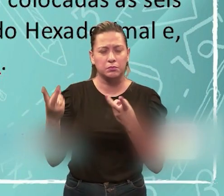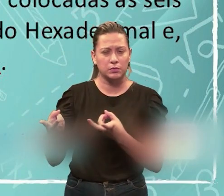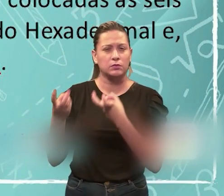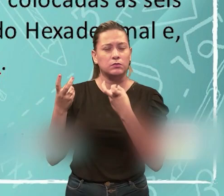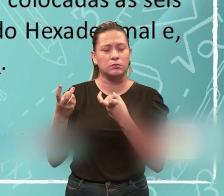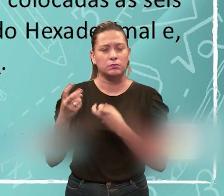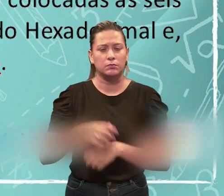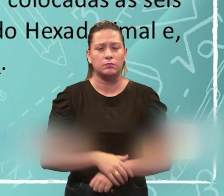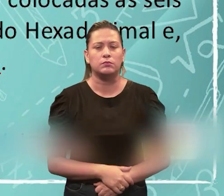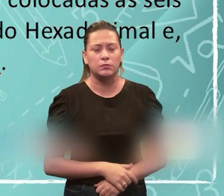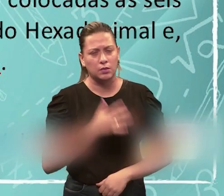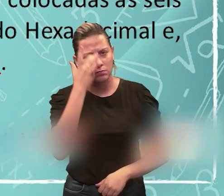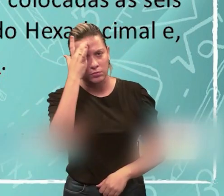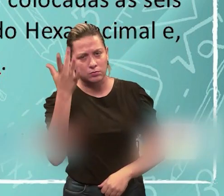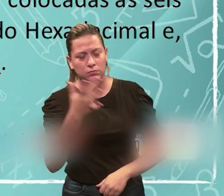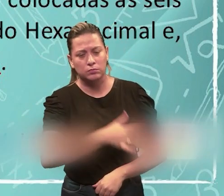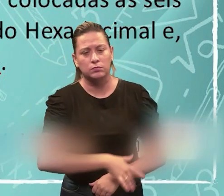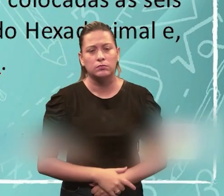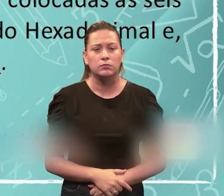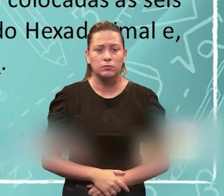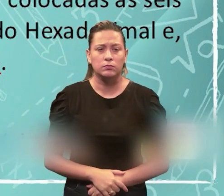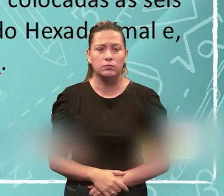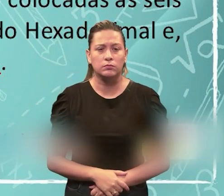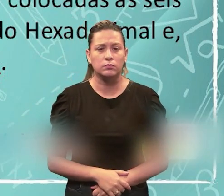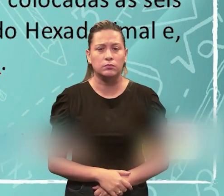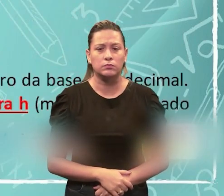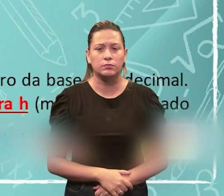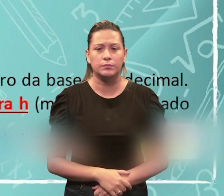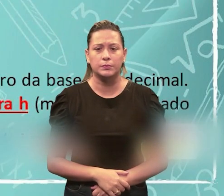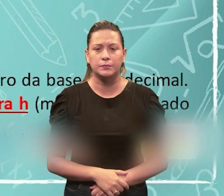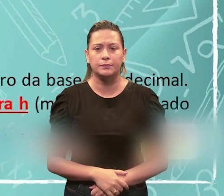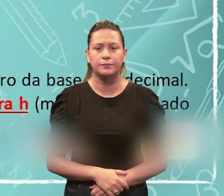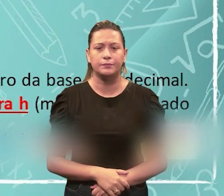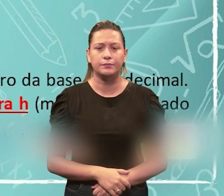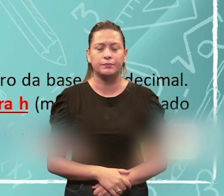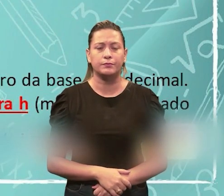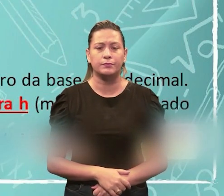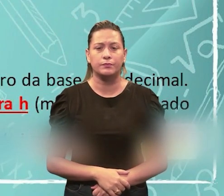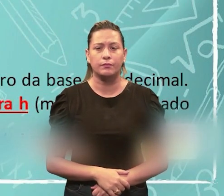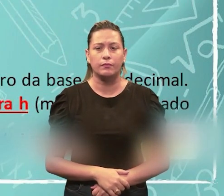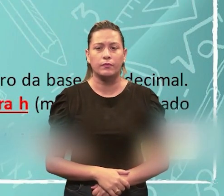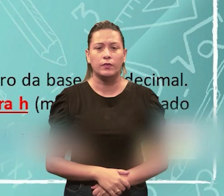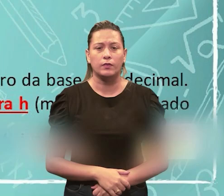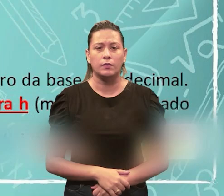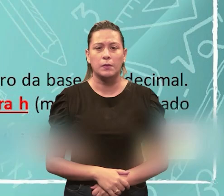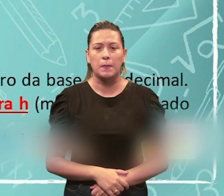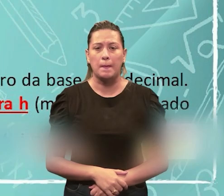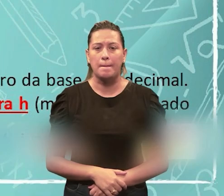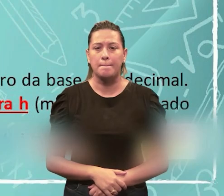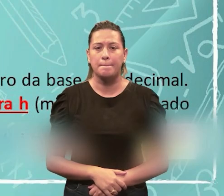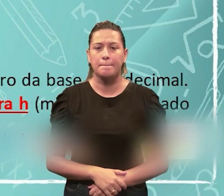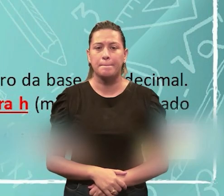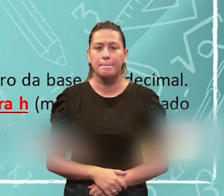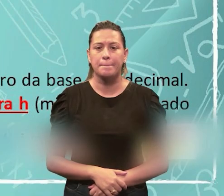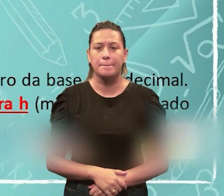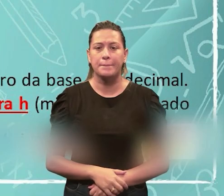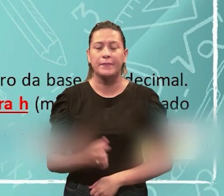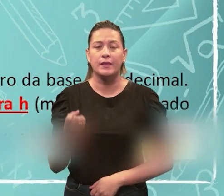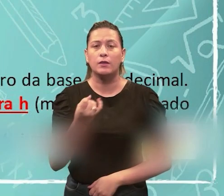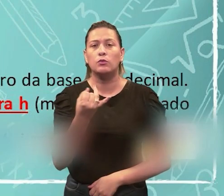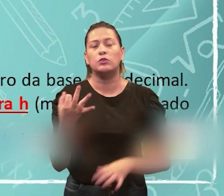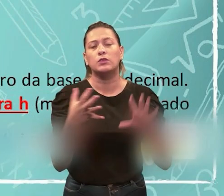verem como não é tão complicado assim, tá? Então, ele está perguntando aqui, quanto equivale em